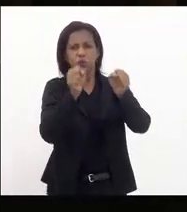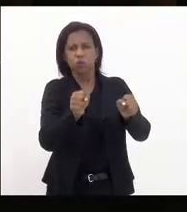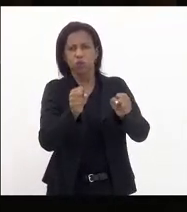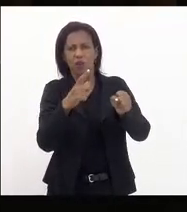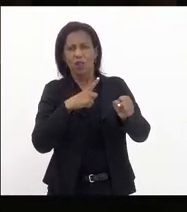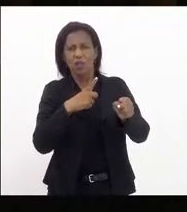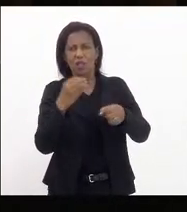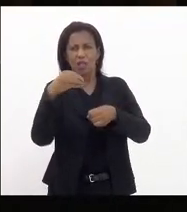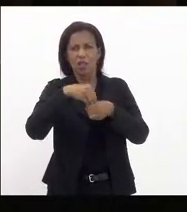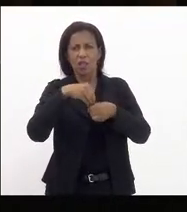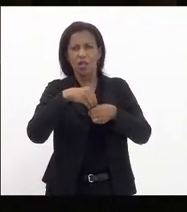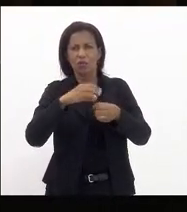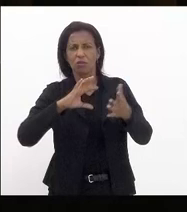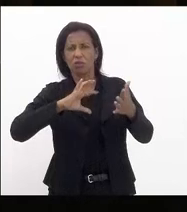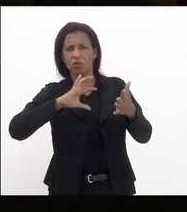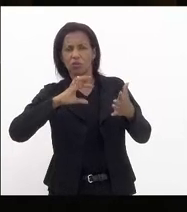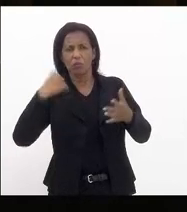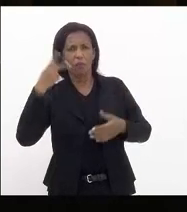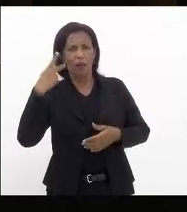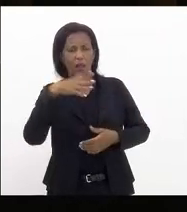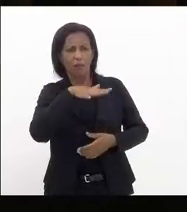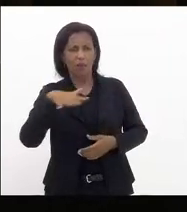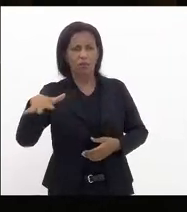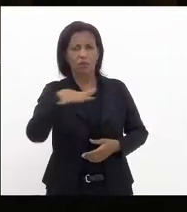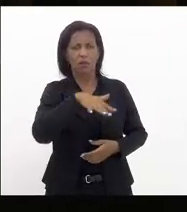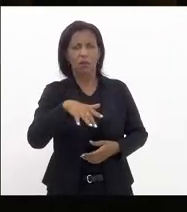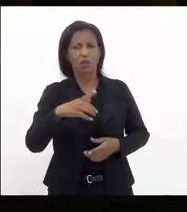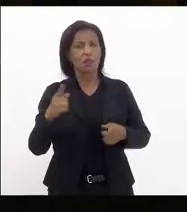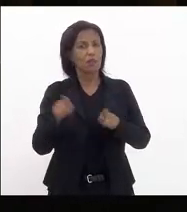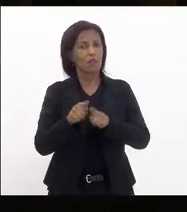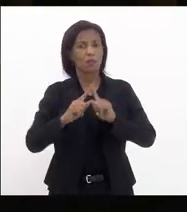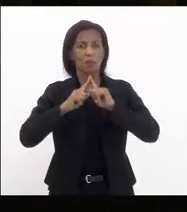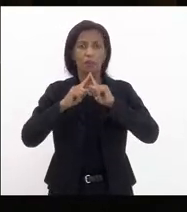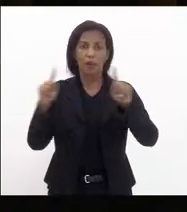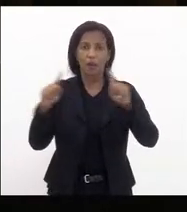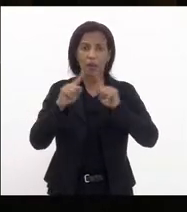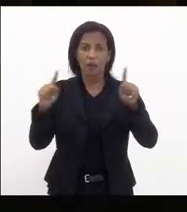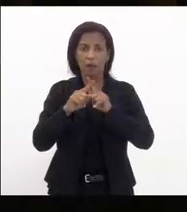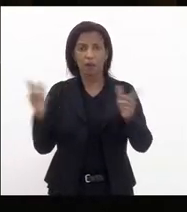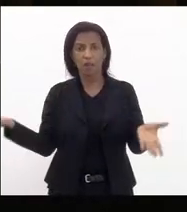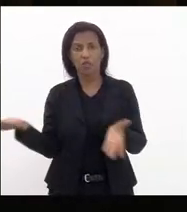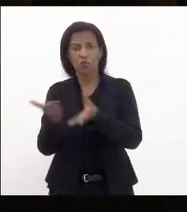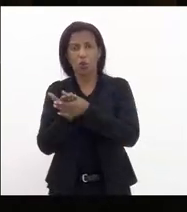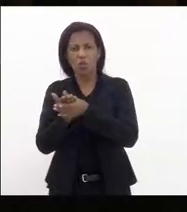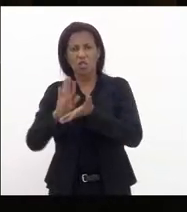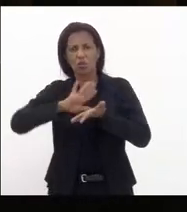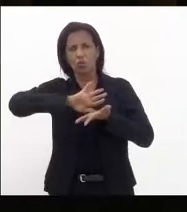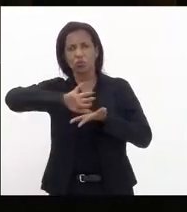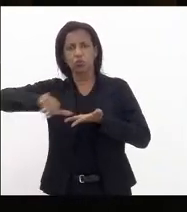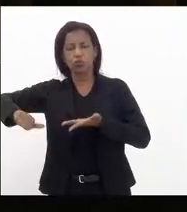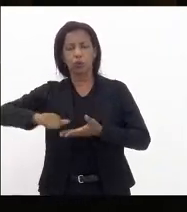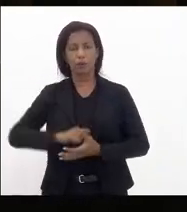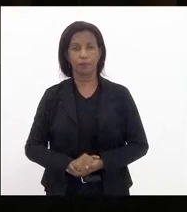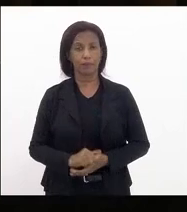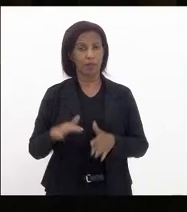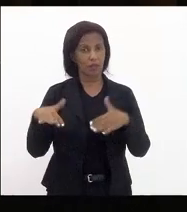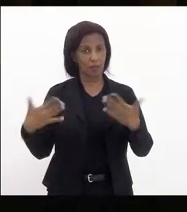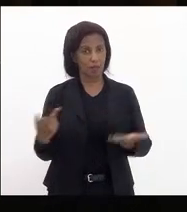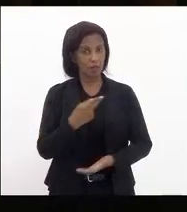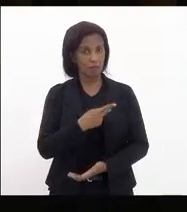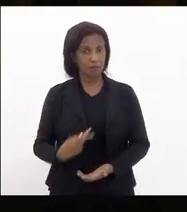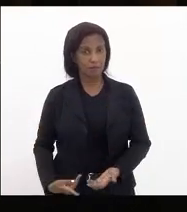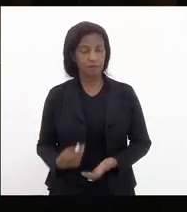se tem dentro desses parlamentos inclusive para questionar esses processos de corrupção e aí senhora